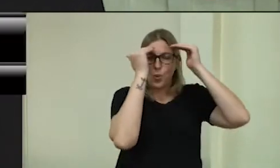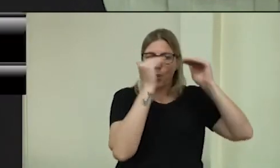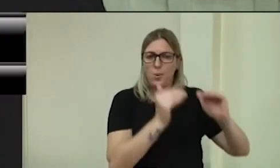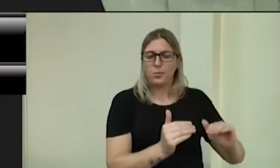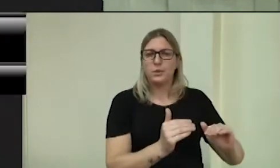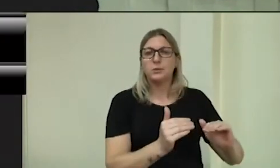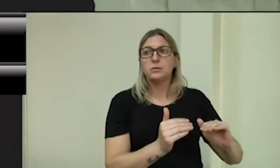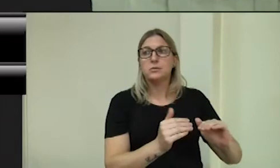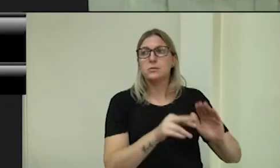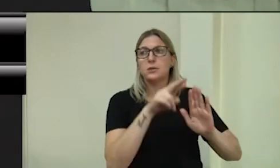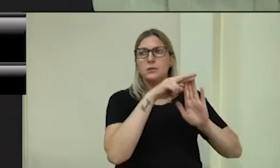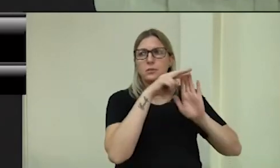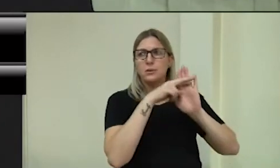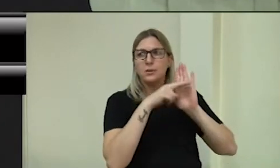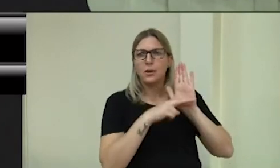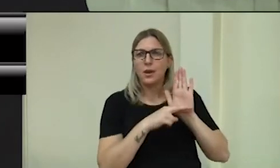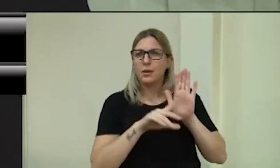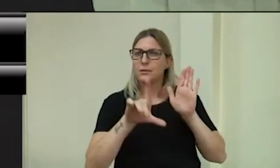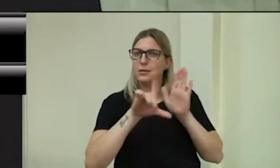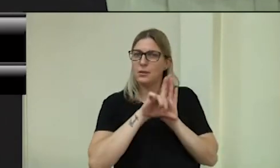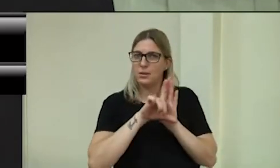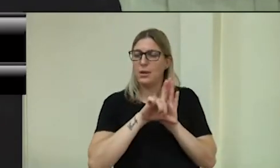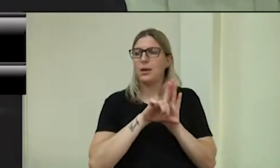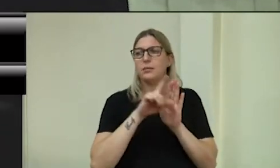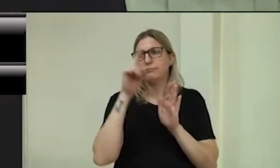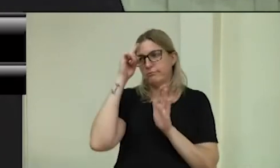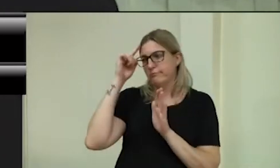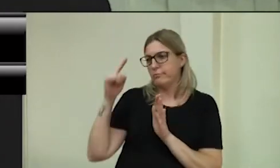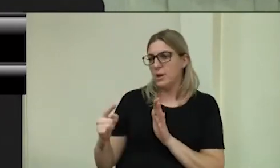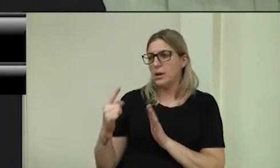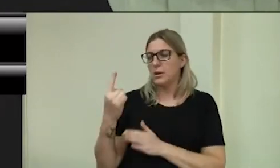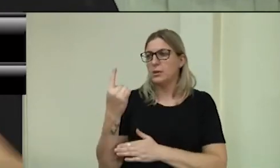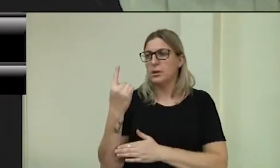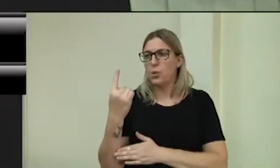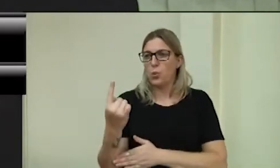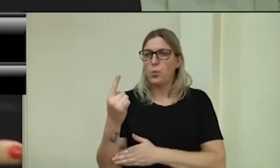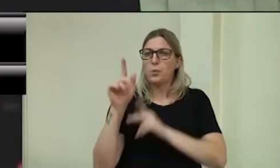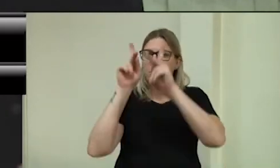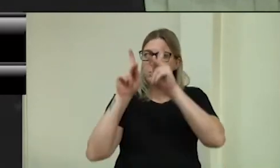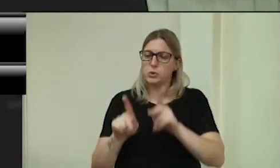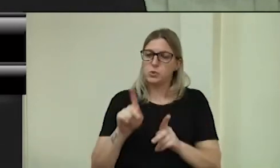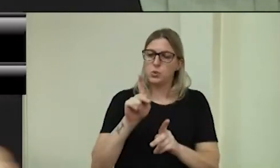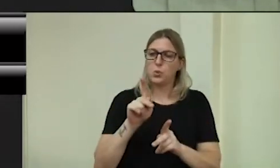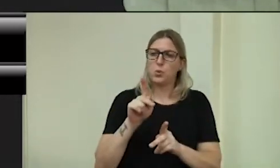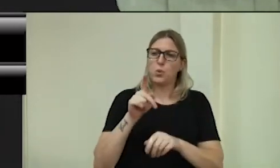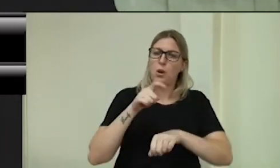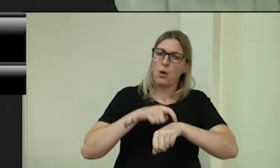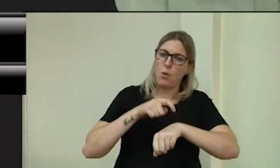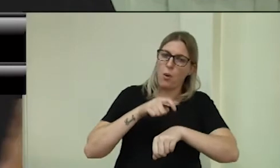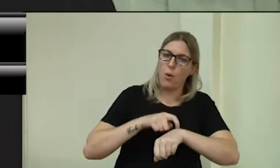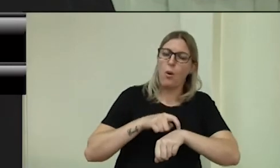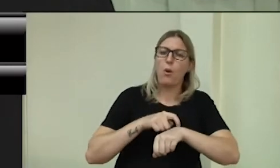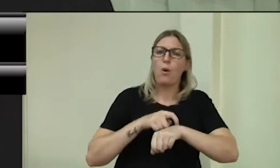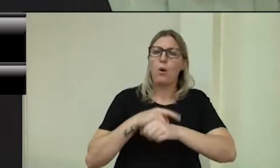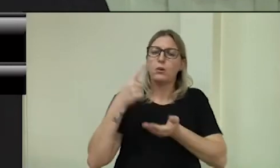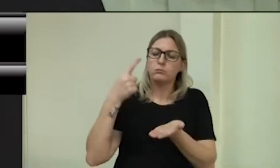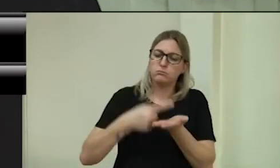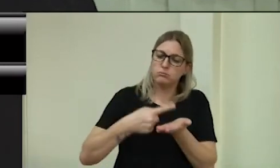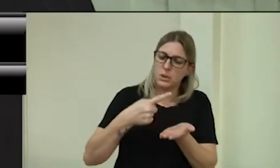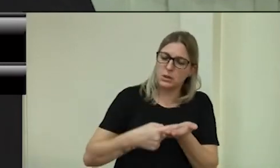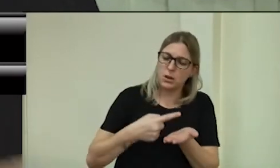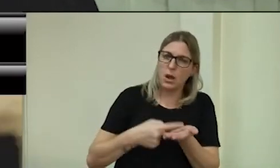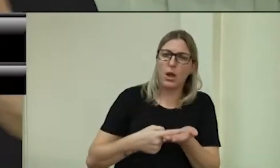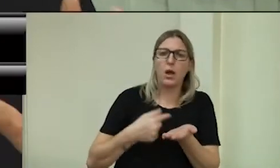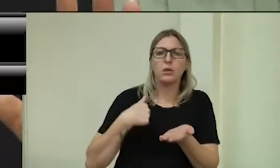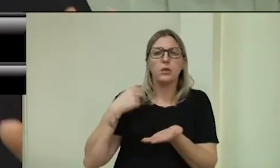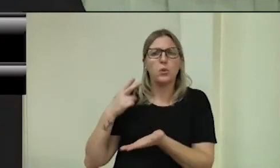que a lei manda. Uma a cada hora, só com hora agendada, e continuei trabalhando.